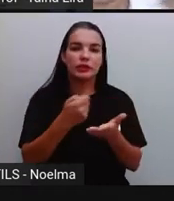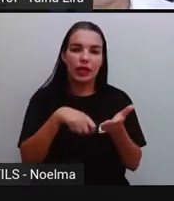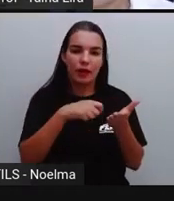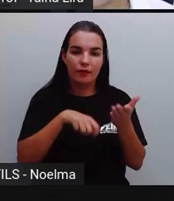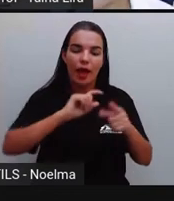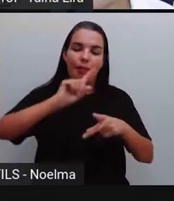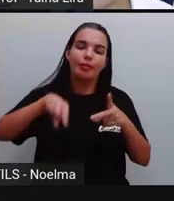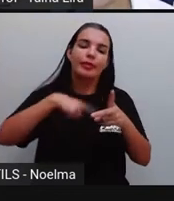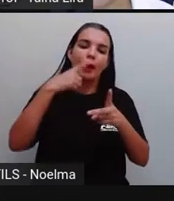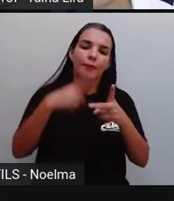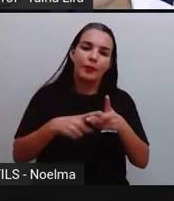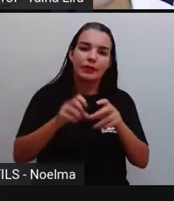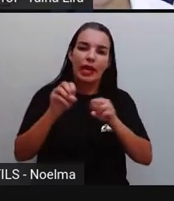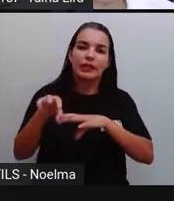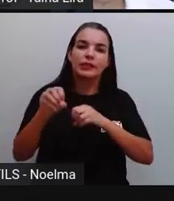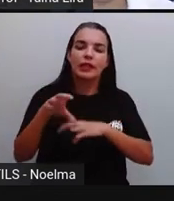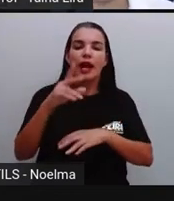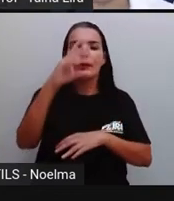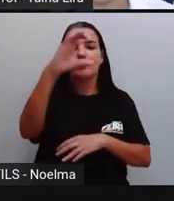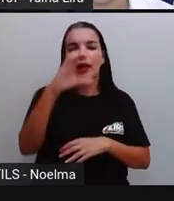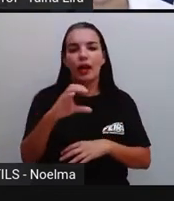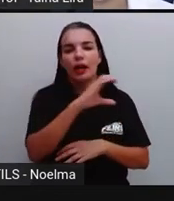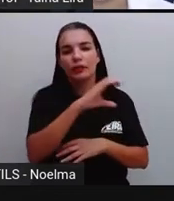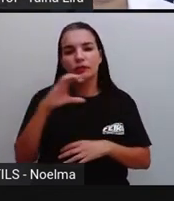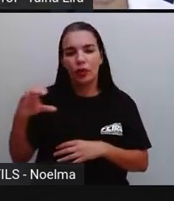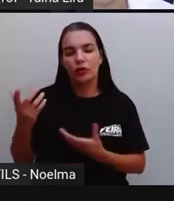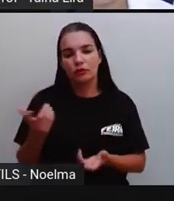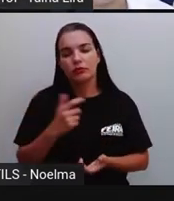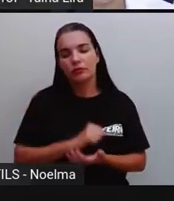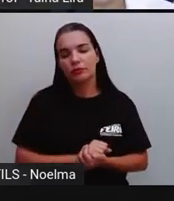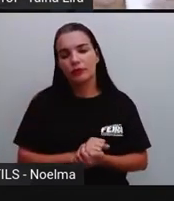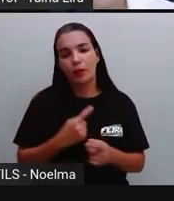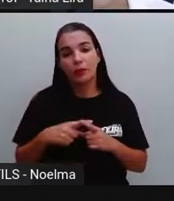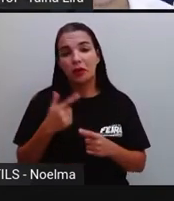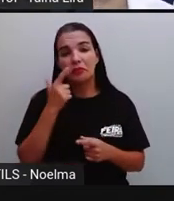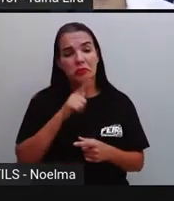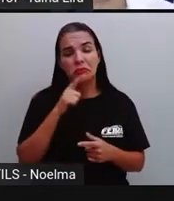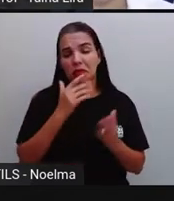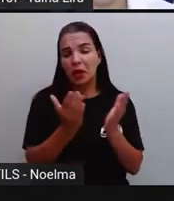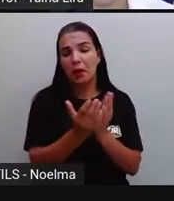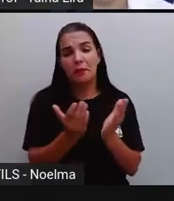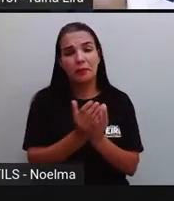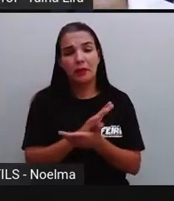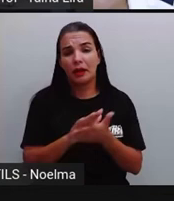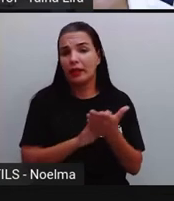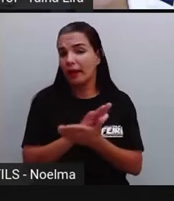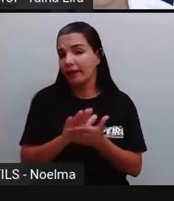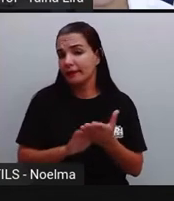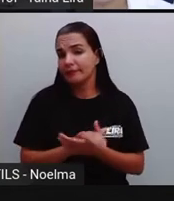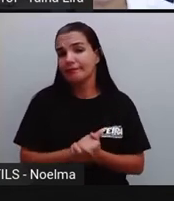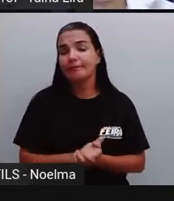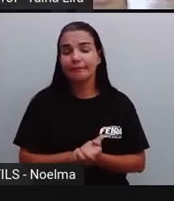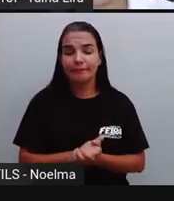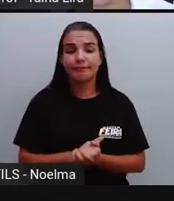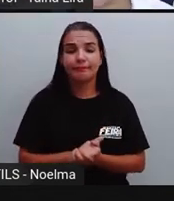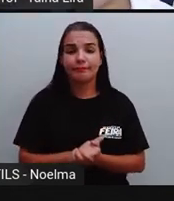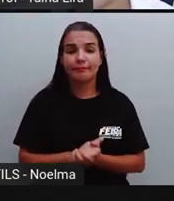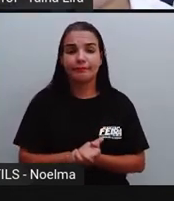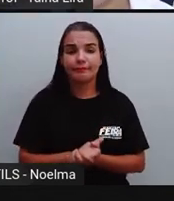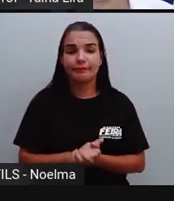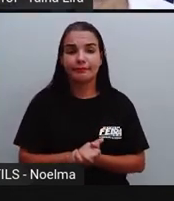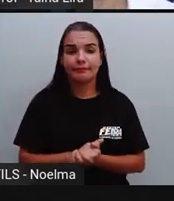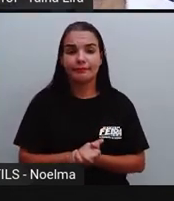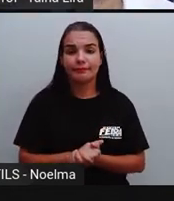depois catequizar, porque senão eles não iam conseguir fazer a leitura aí da Bíblia, né, e de outros